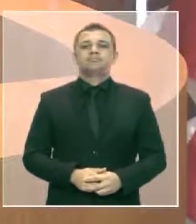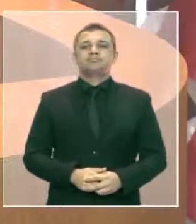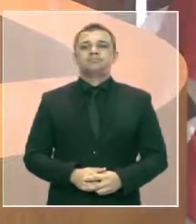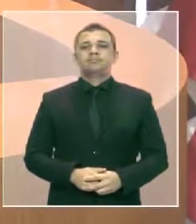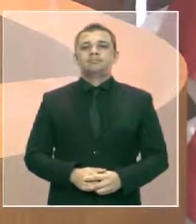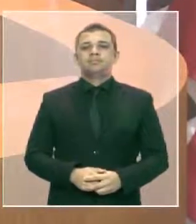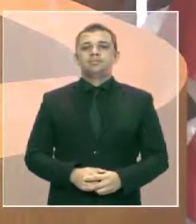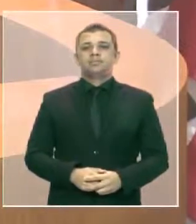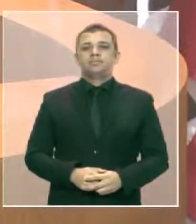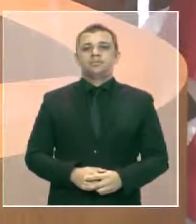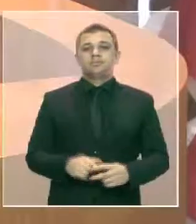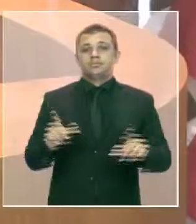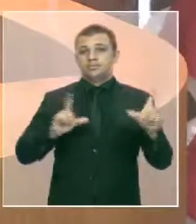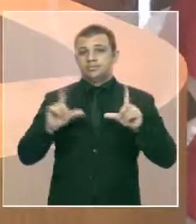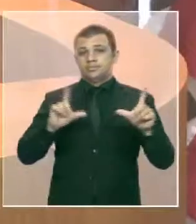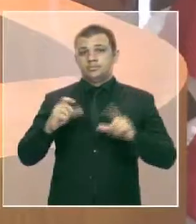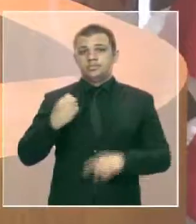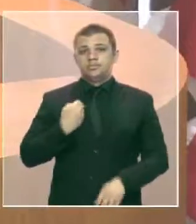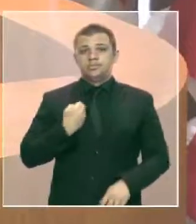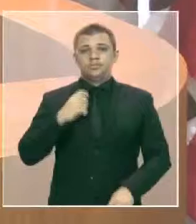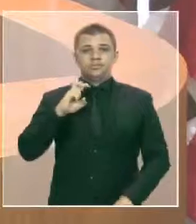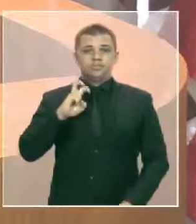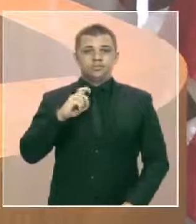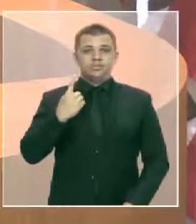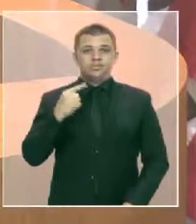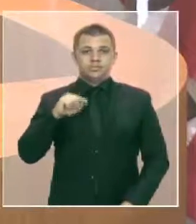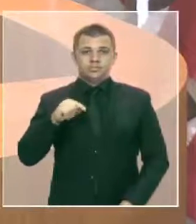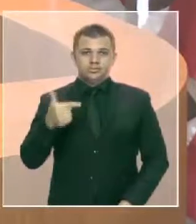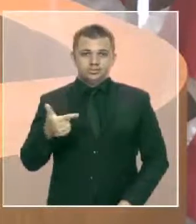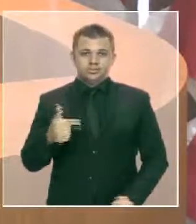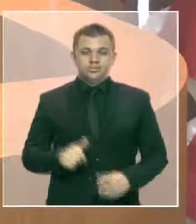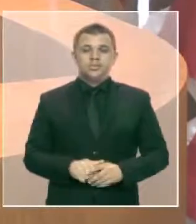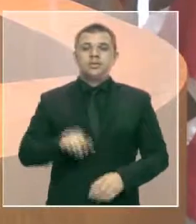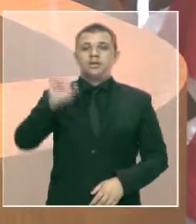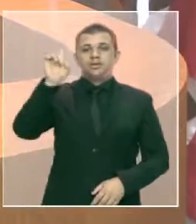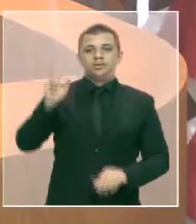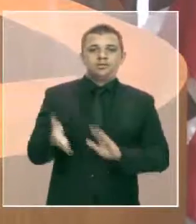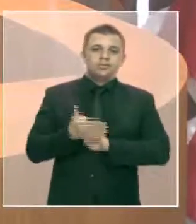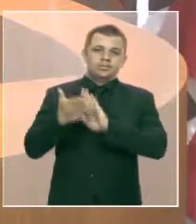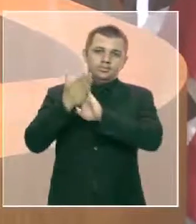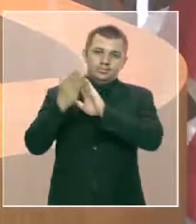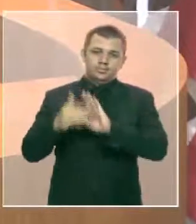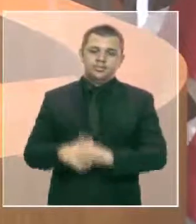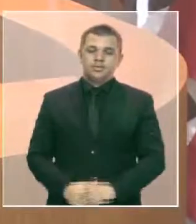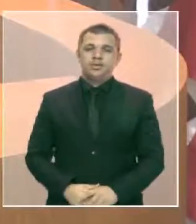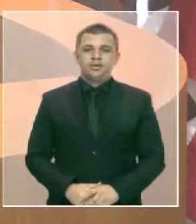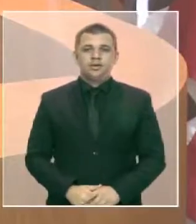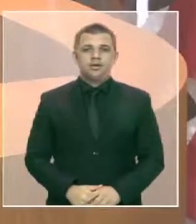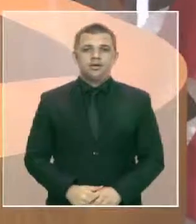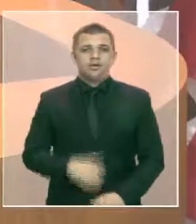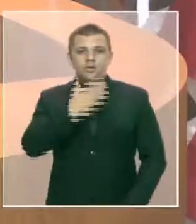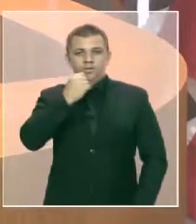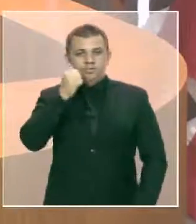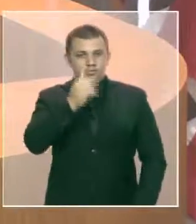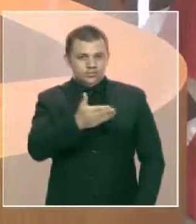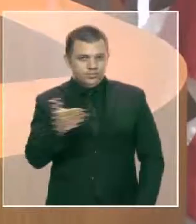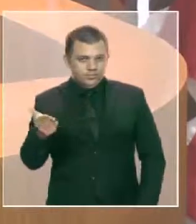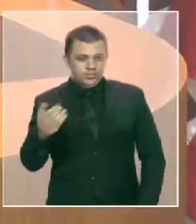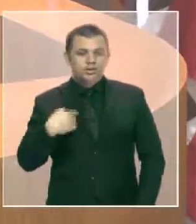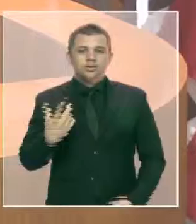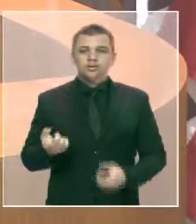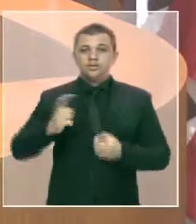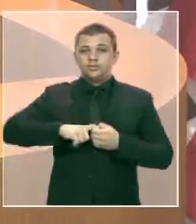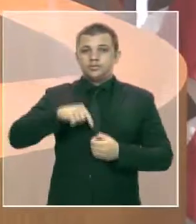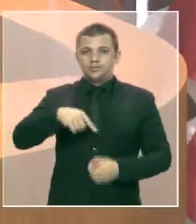canal 51. Deus seja louvado. Senhoras e senhores, volto a ocupar a tribuna para